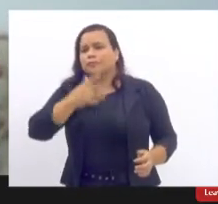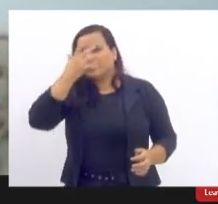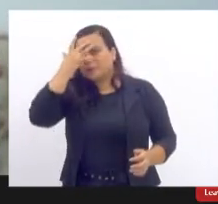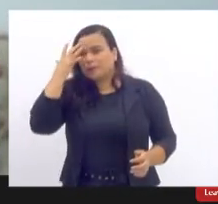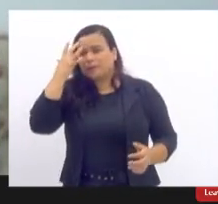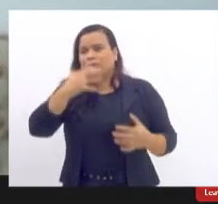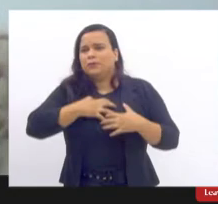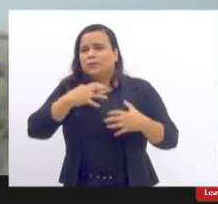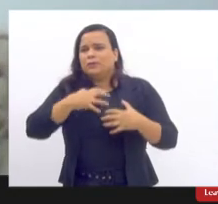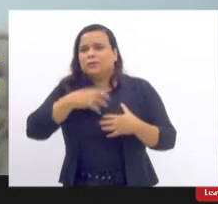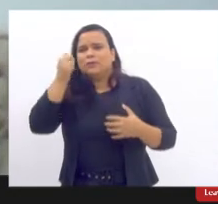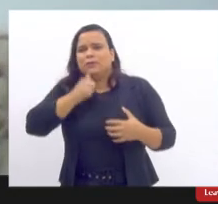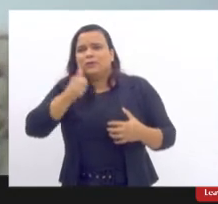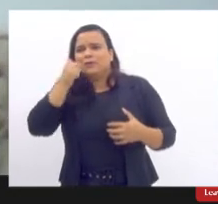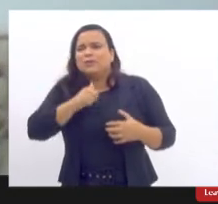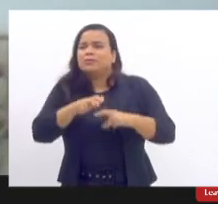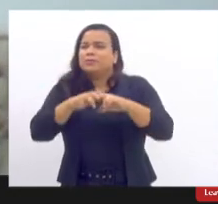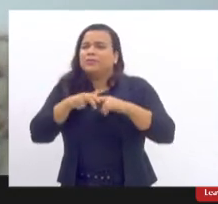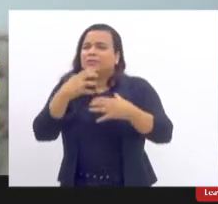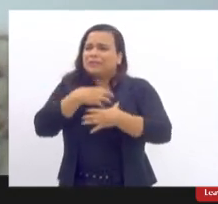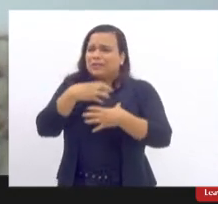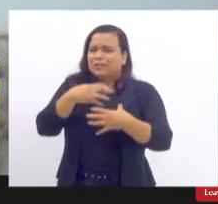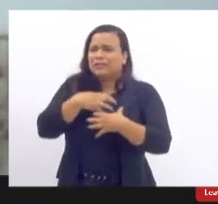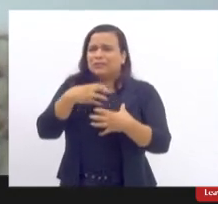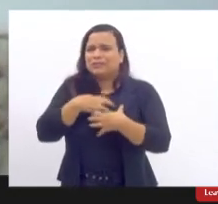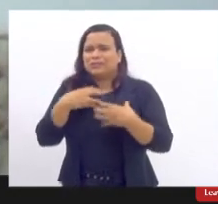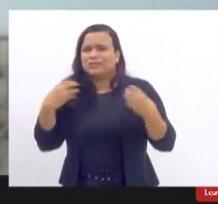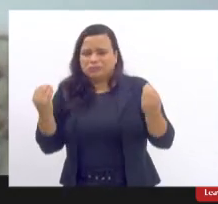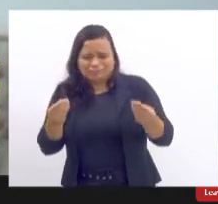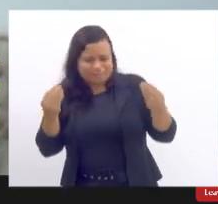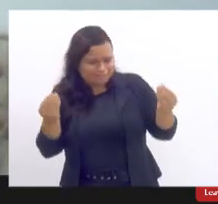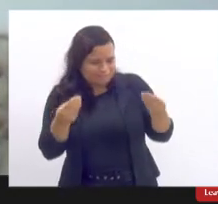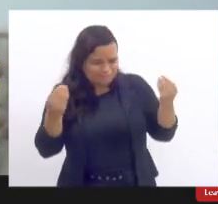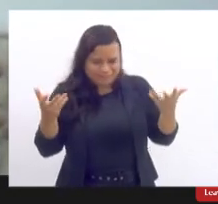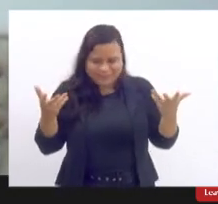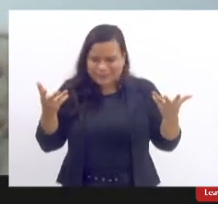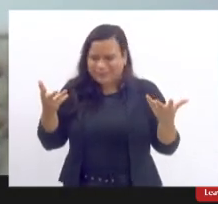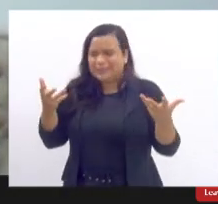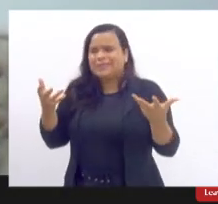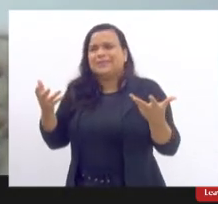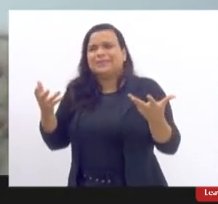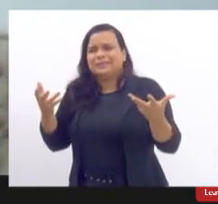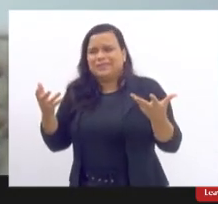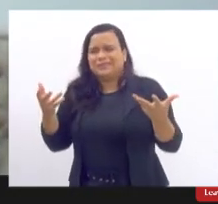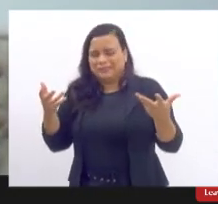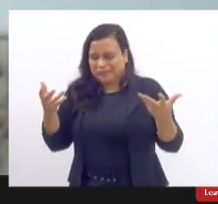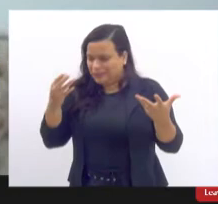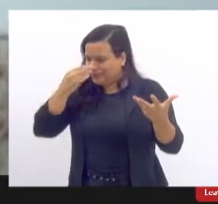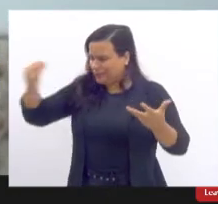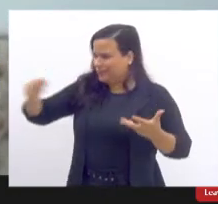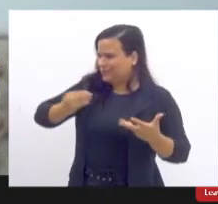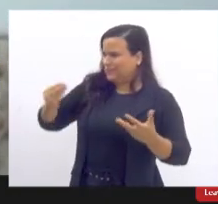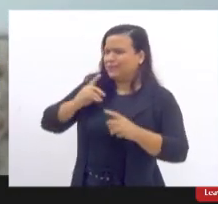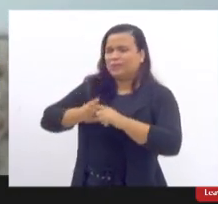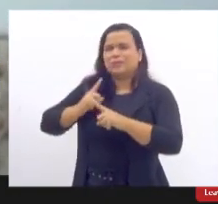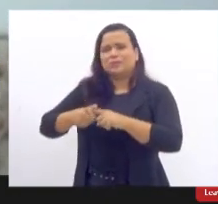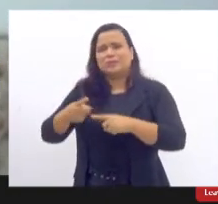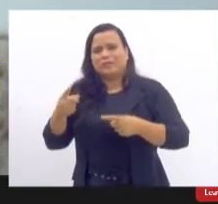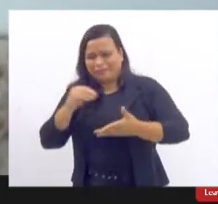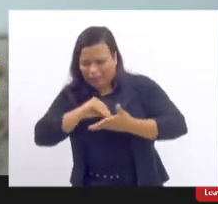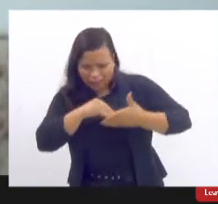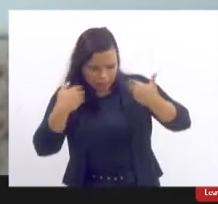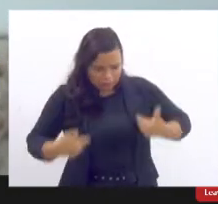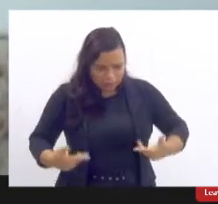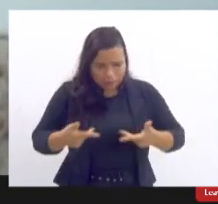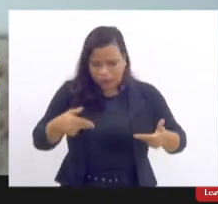sujeito, sobretudo, feminino, não o gosto amargo da exclusão socialmente validada, mas a gente sabe, igualmente, como